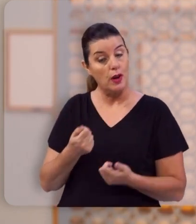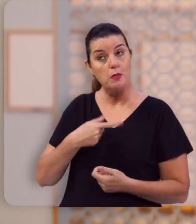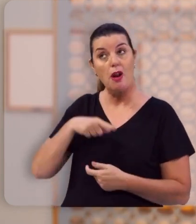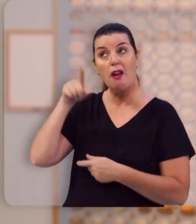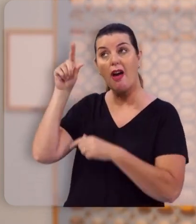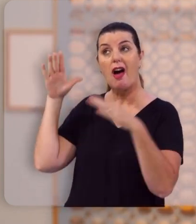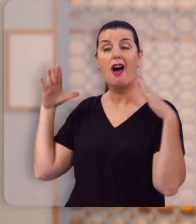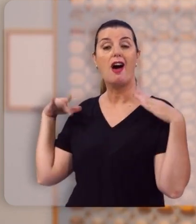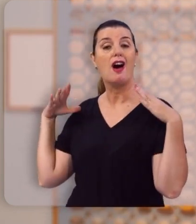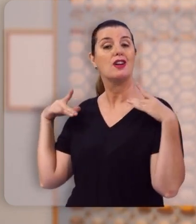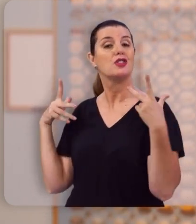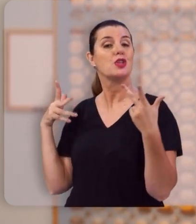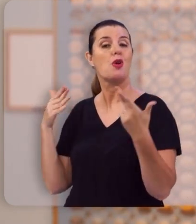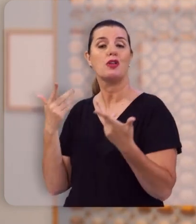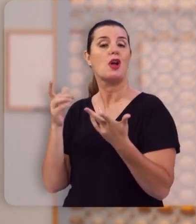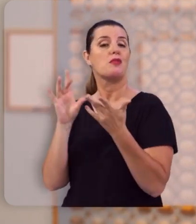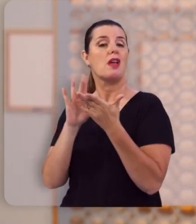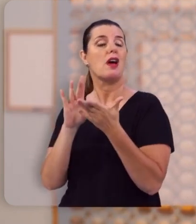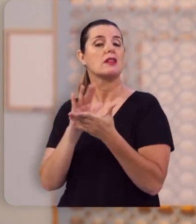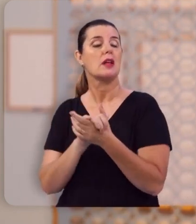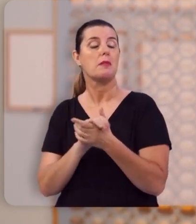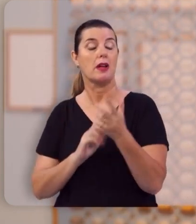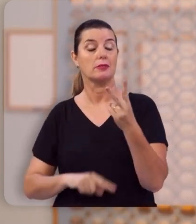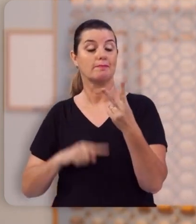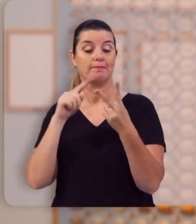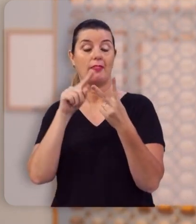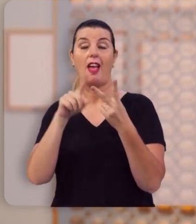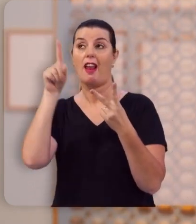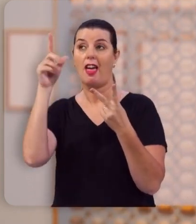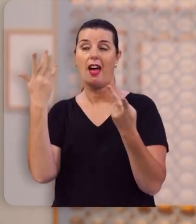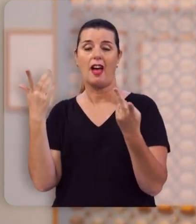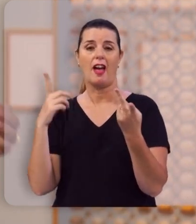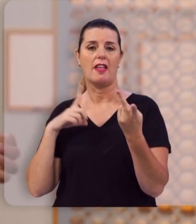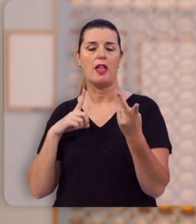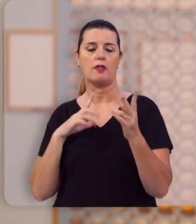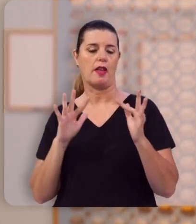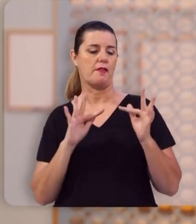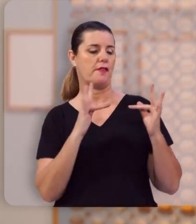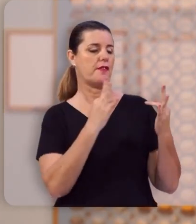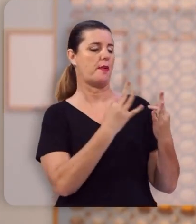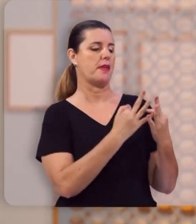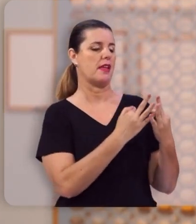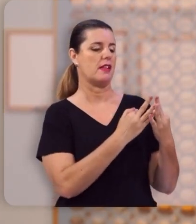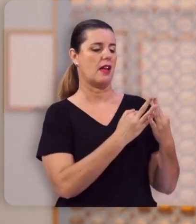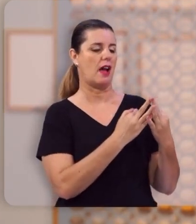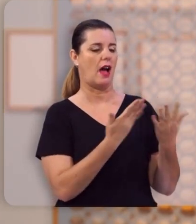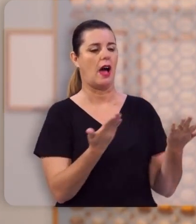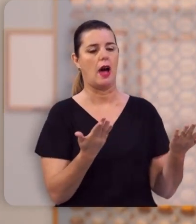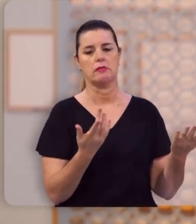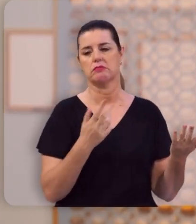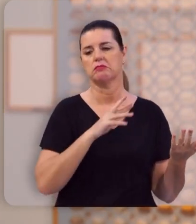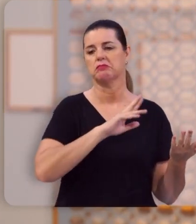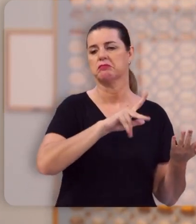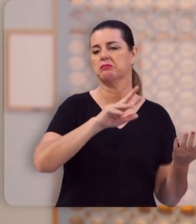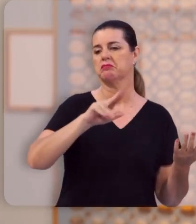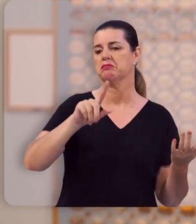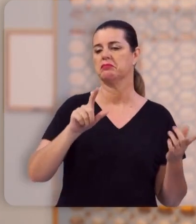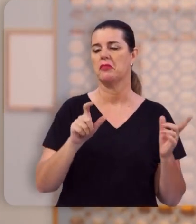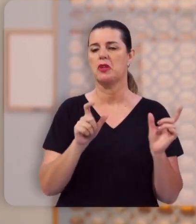se casa, nem se dá em casamento. Segundo, lá no céu não vamos ser a família Pereira, da Silva, Oliveira,